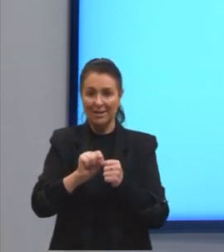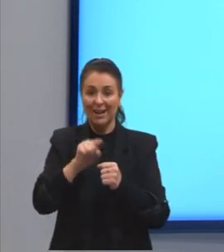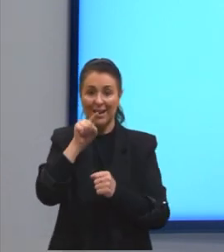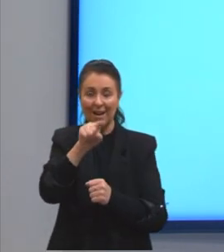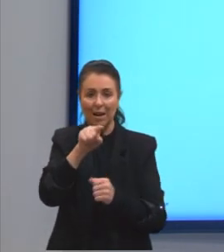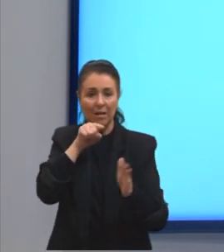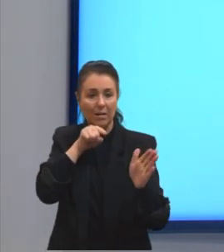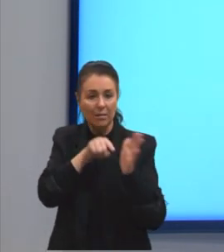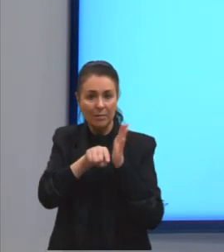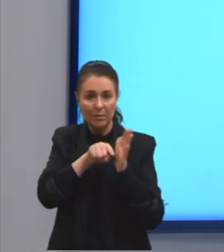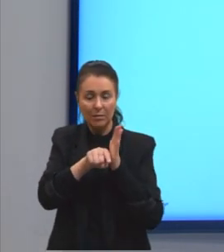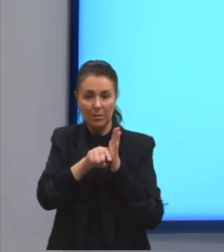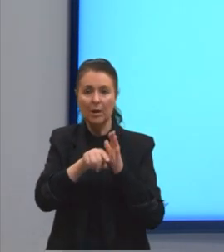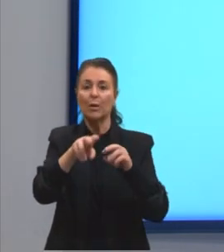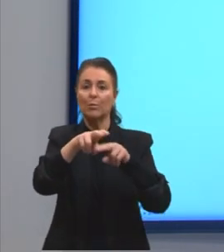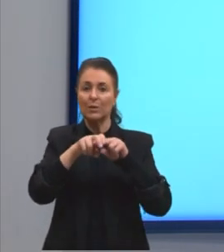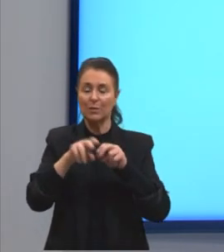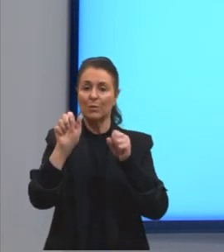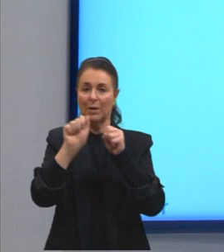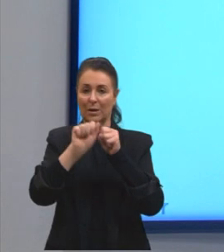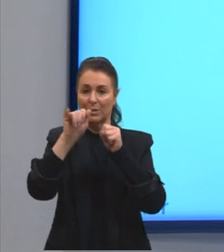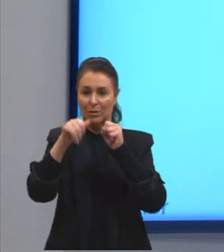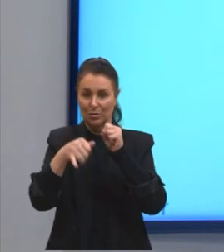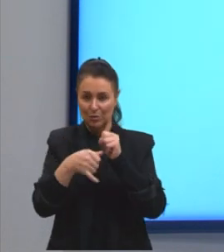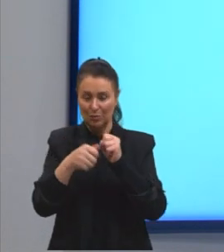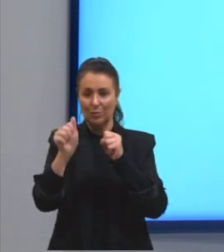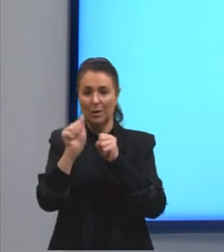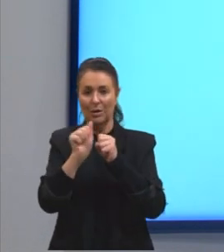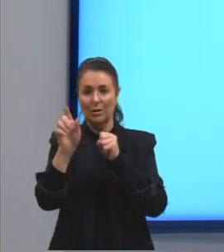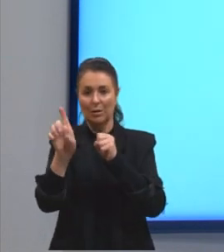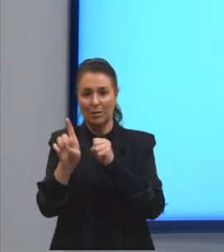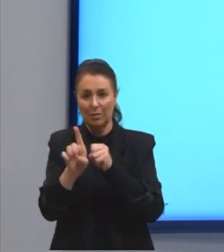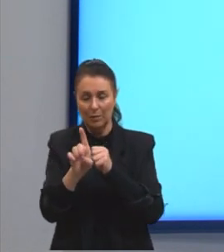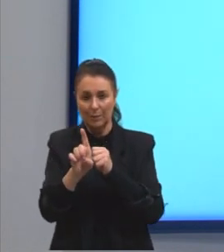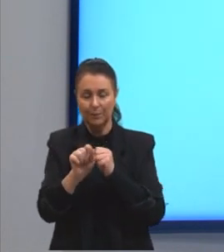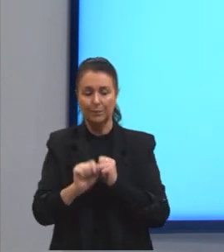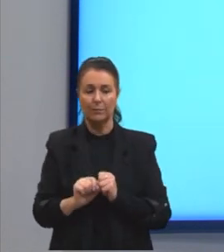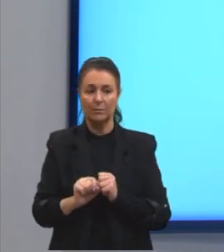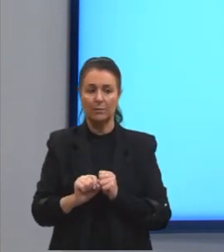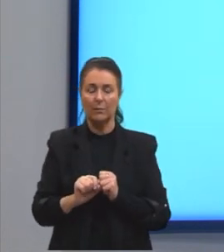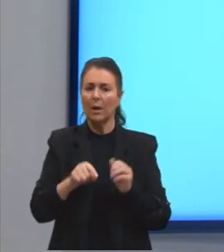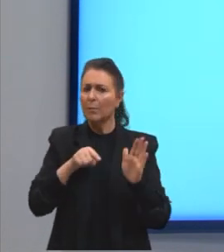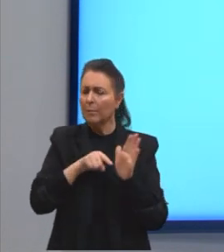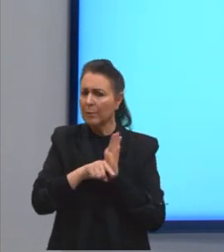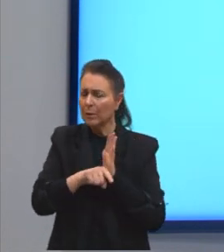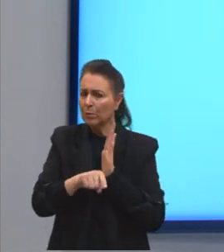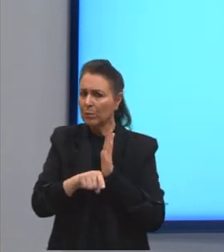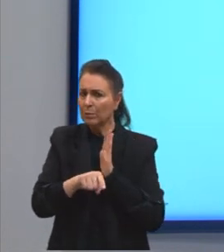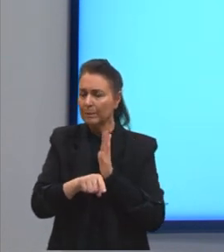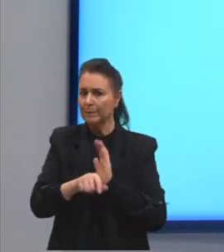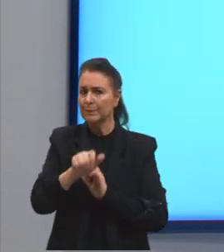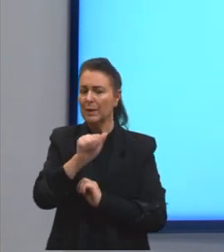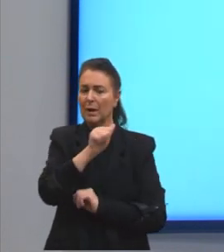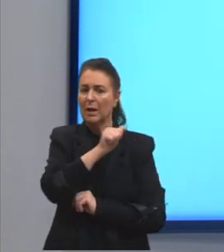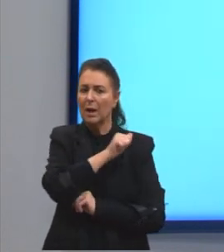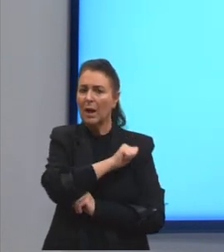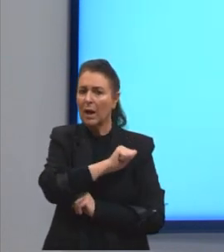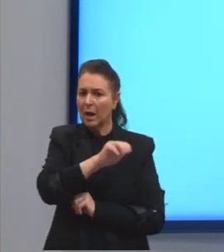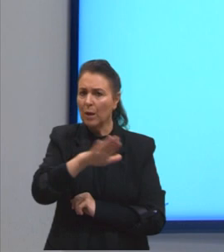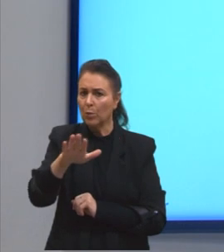Por isso, é uma adjunta de nominal. O questionamento. A aluna foi bem